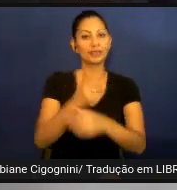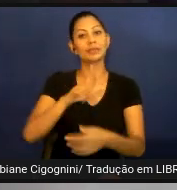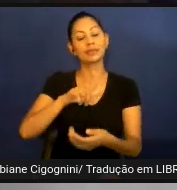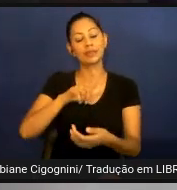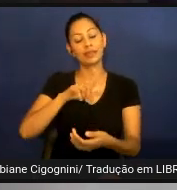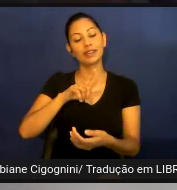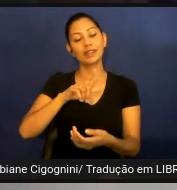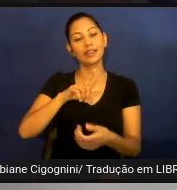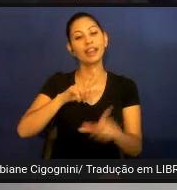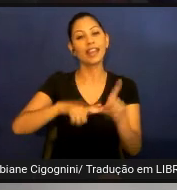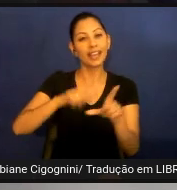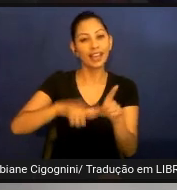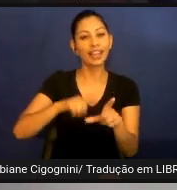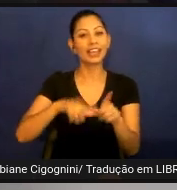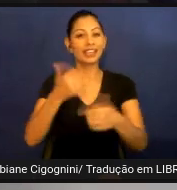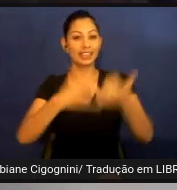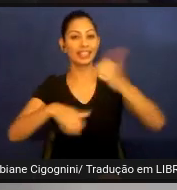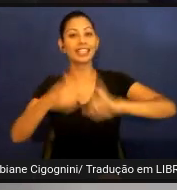Após isso deu-se